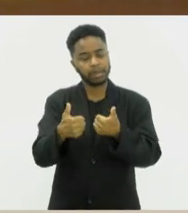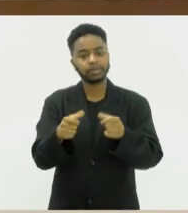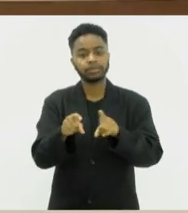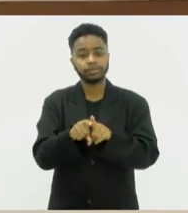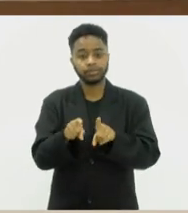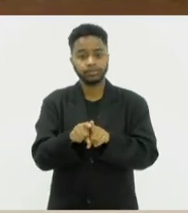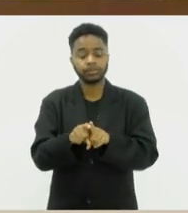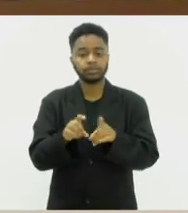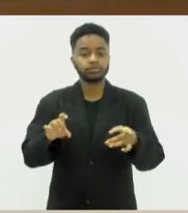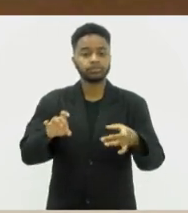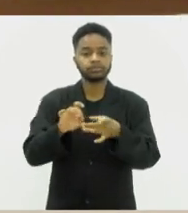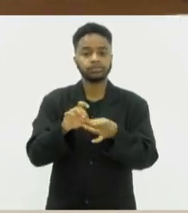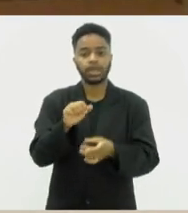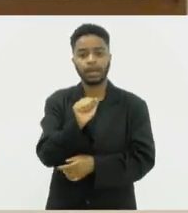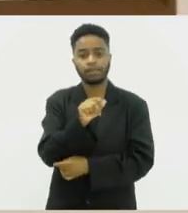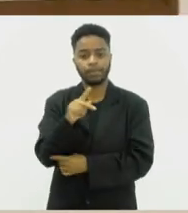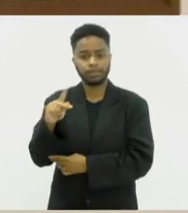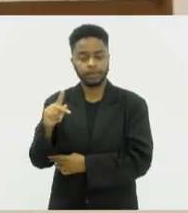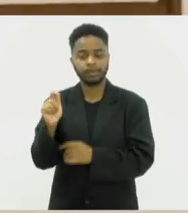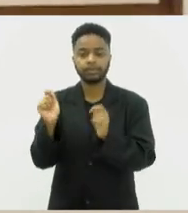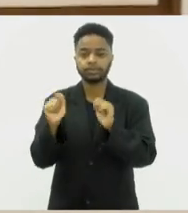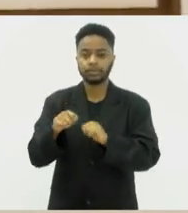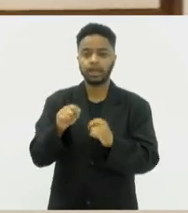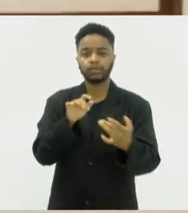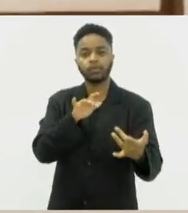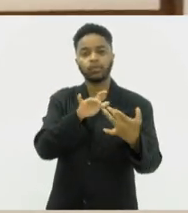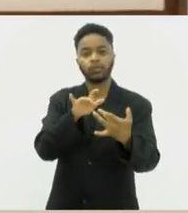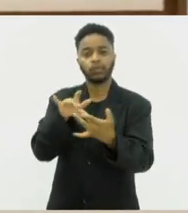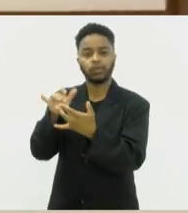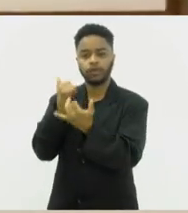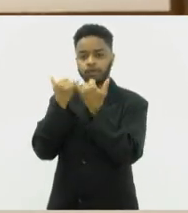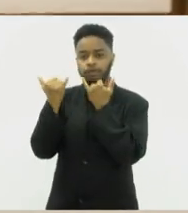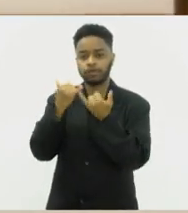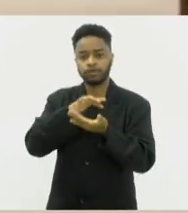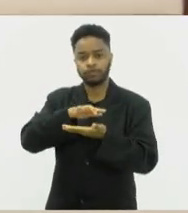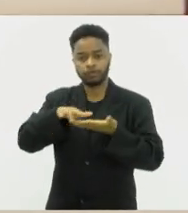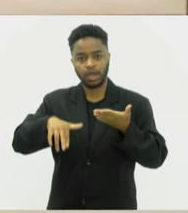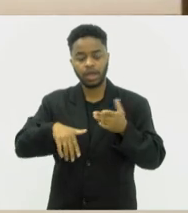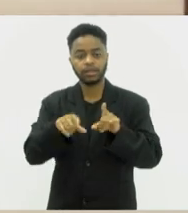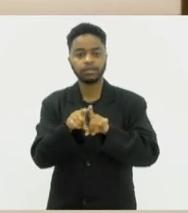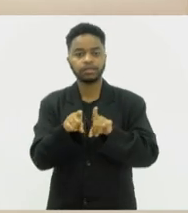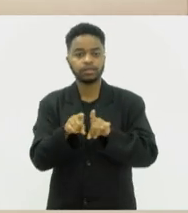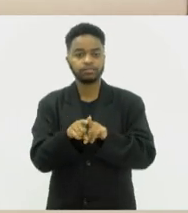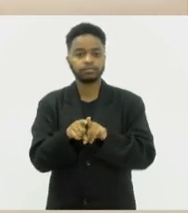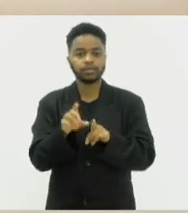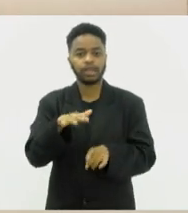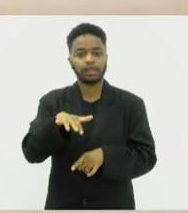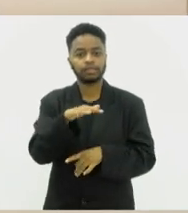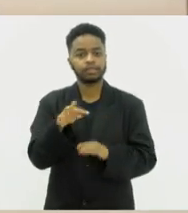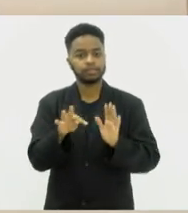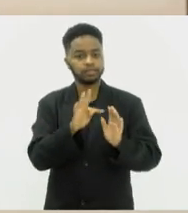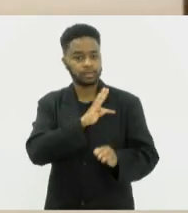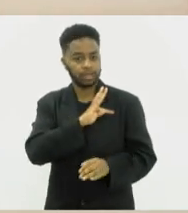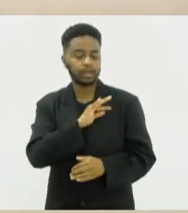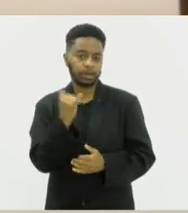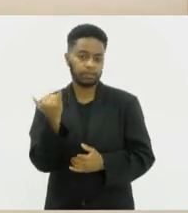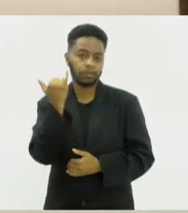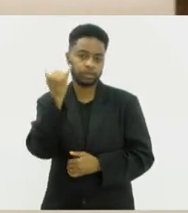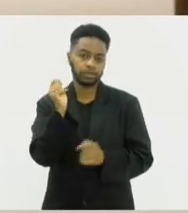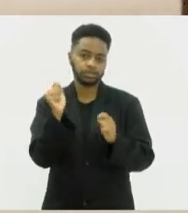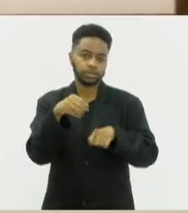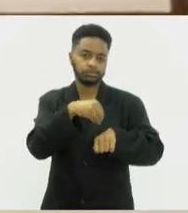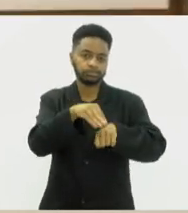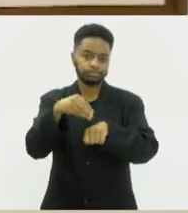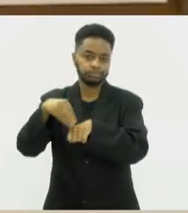através do aplicativo tem acesso a todas as informações, as coisas técnicas que são necessárias para o